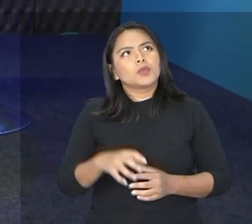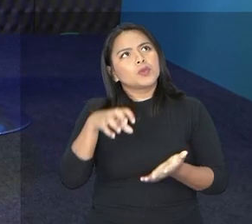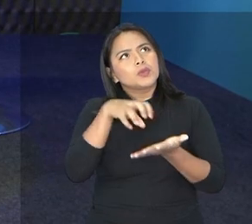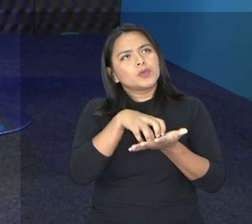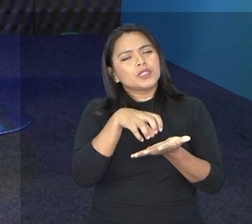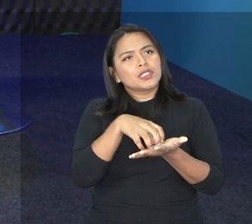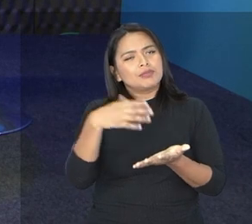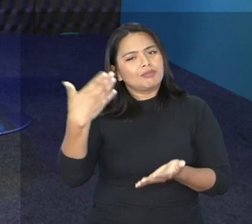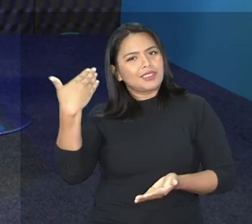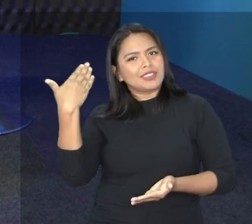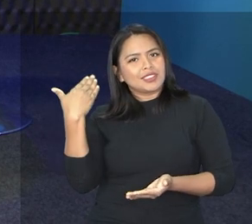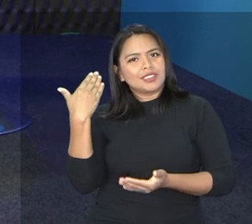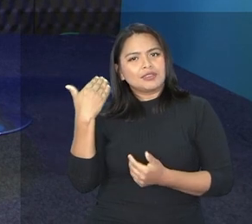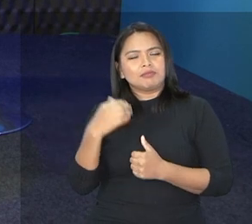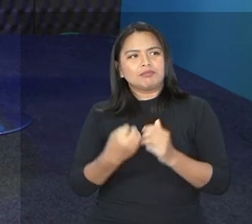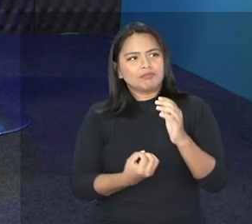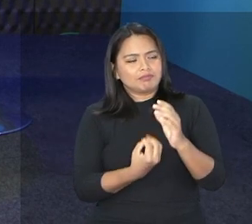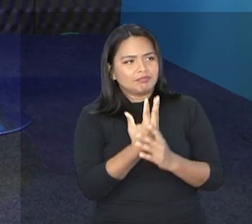o centro, quando ele foi pensado,